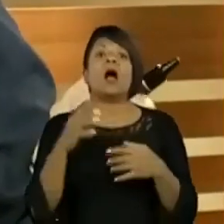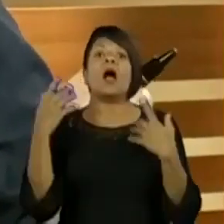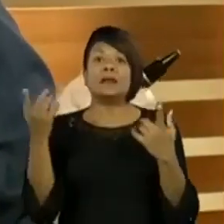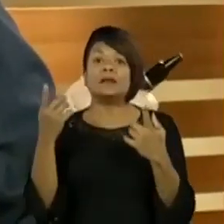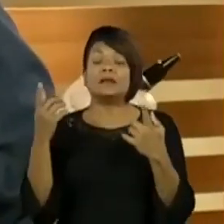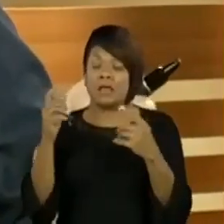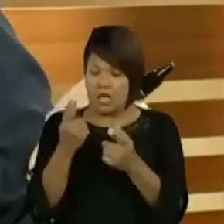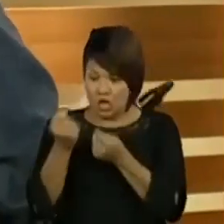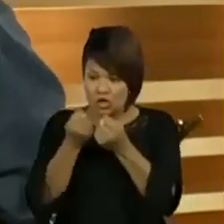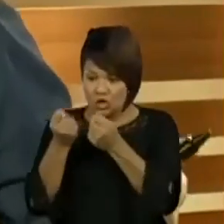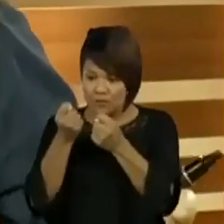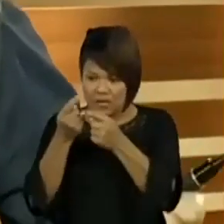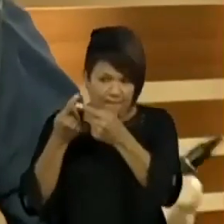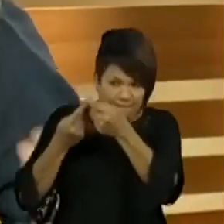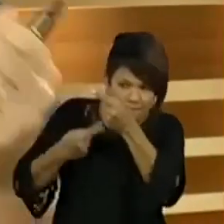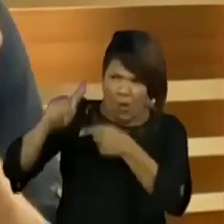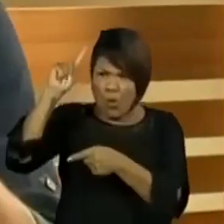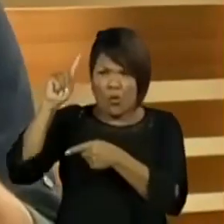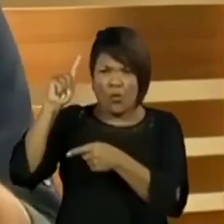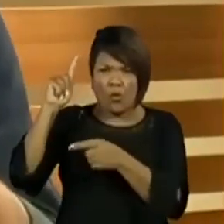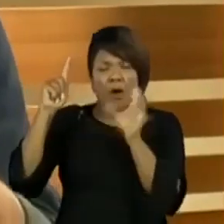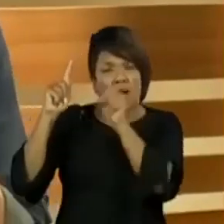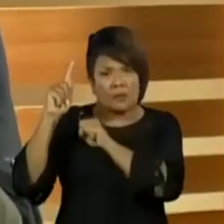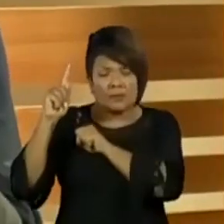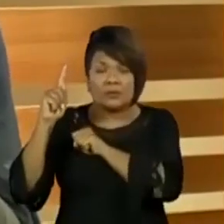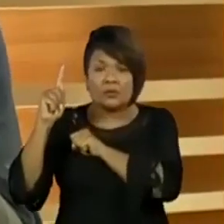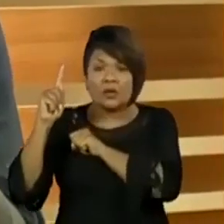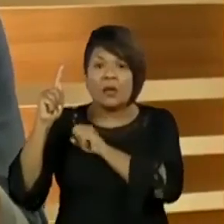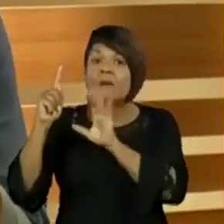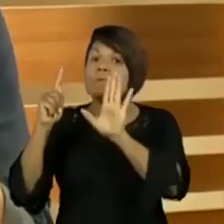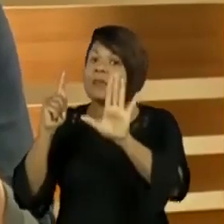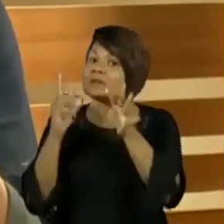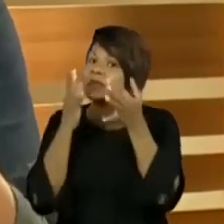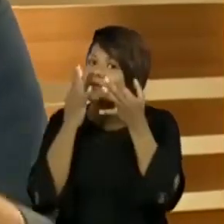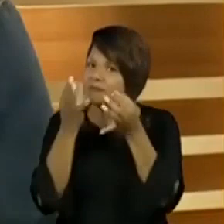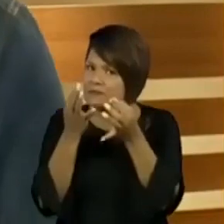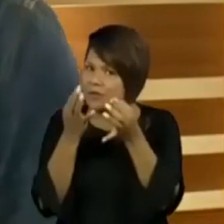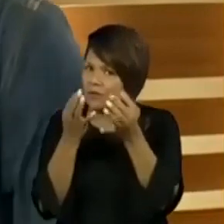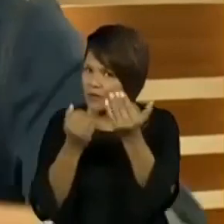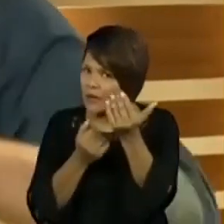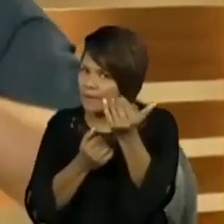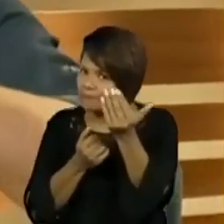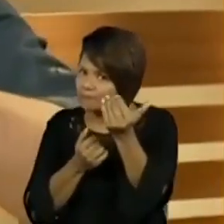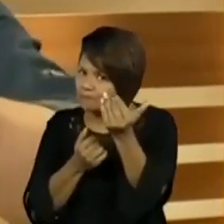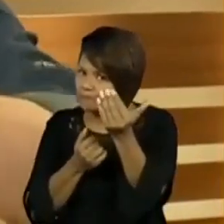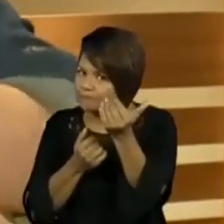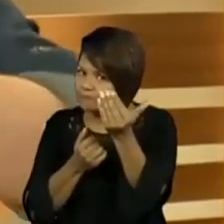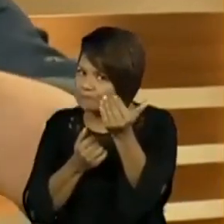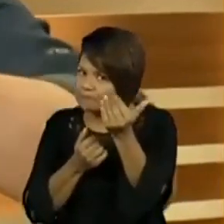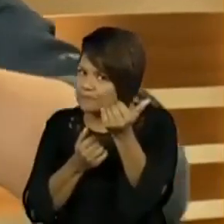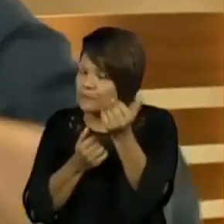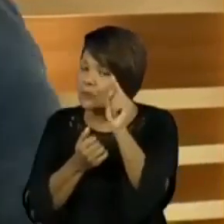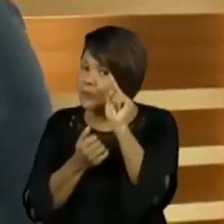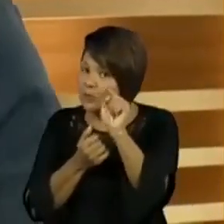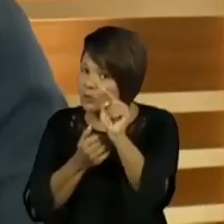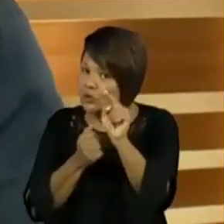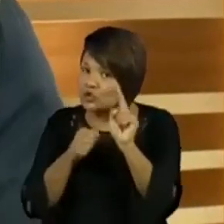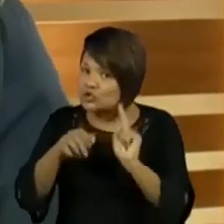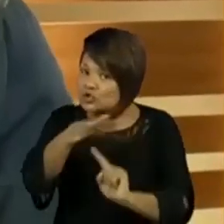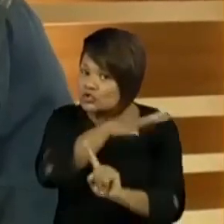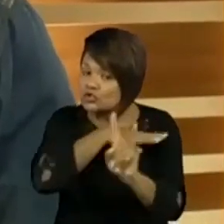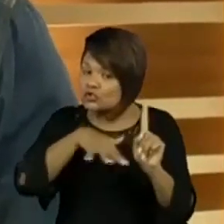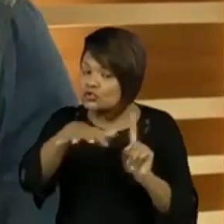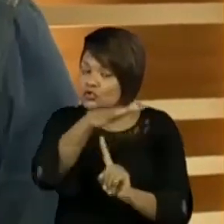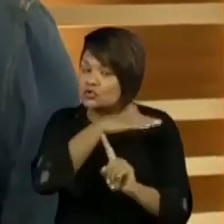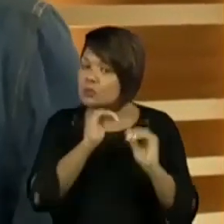cresceu de maneira muito rápida, muito. Mas, muita atenção, o desenvolvimento social não,